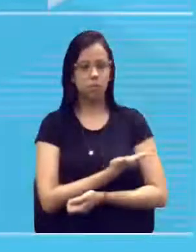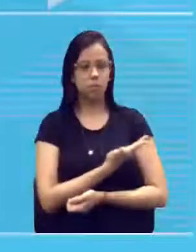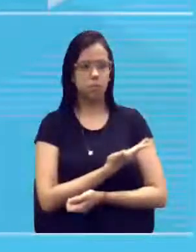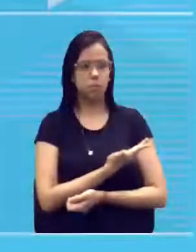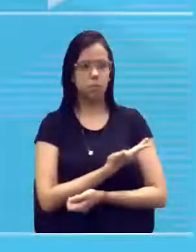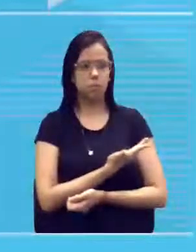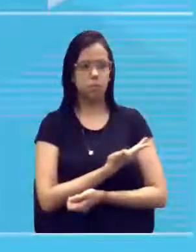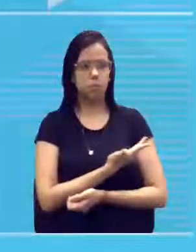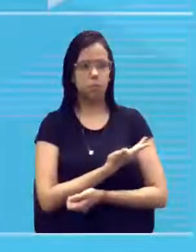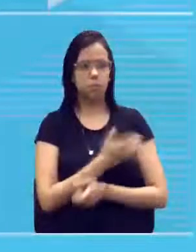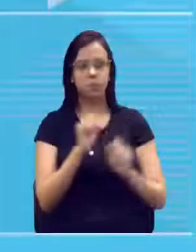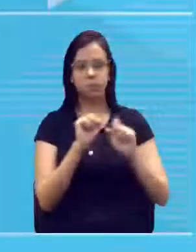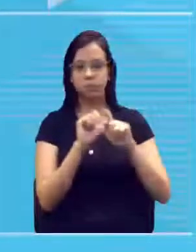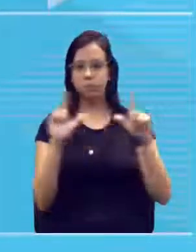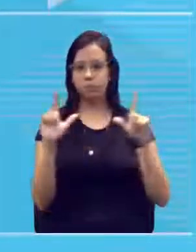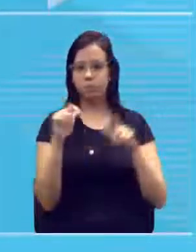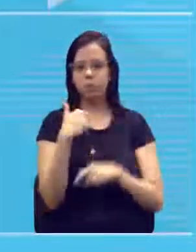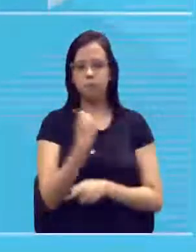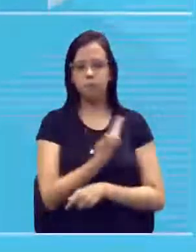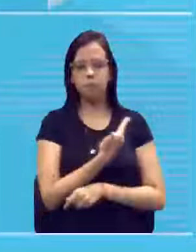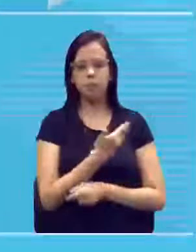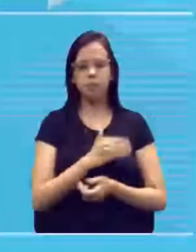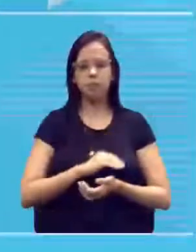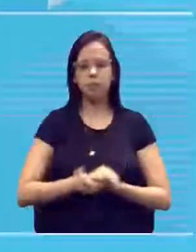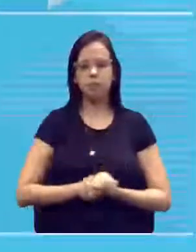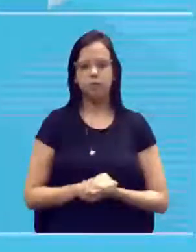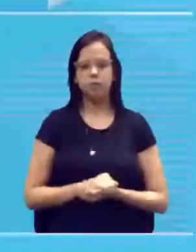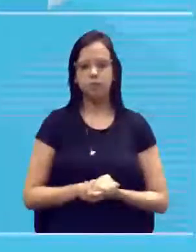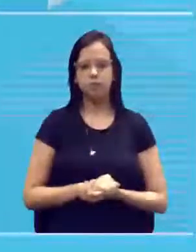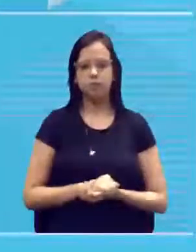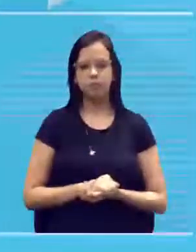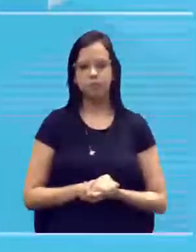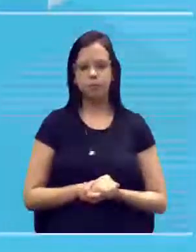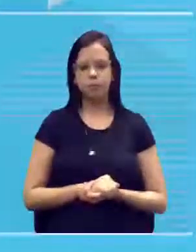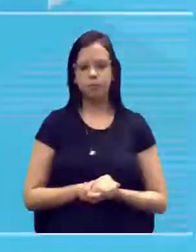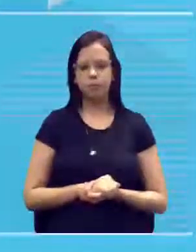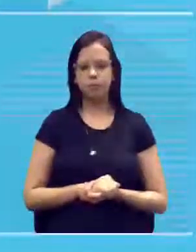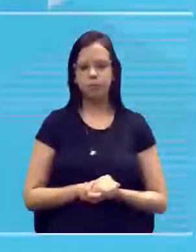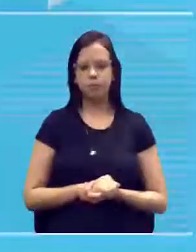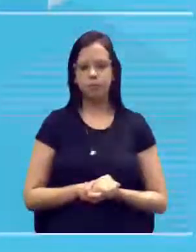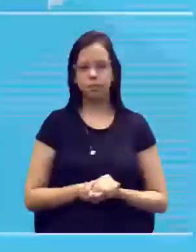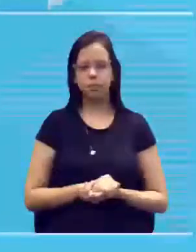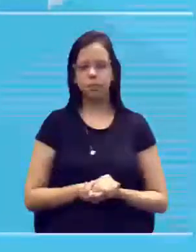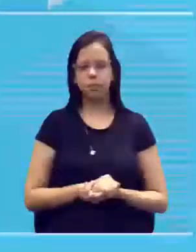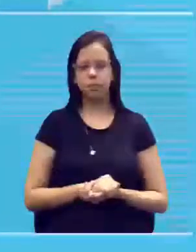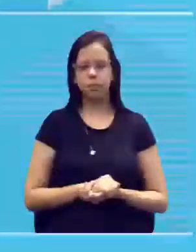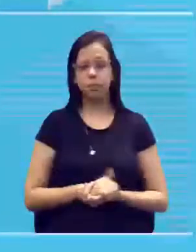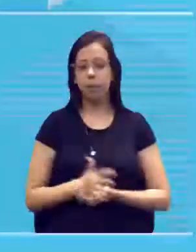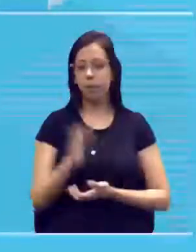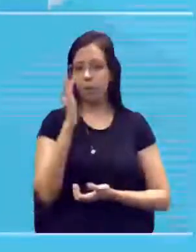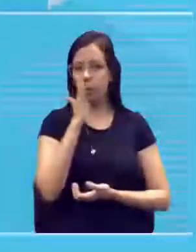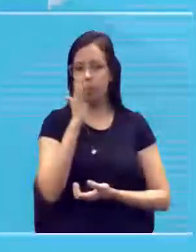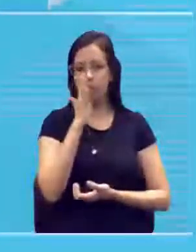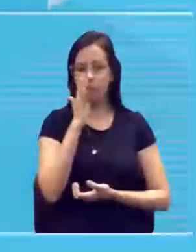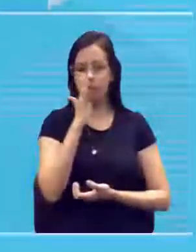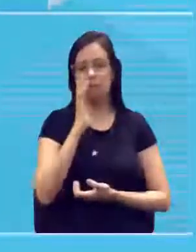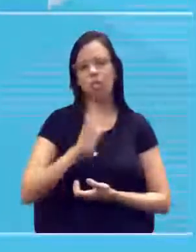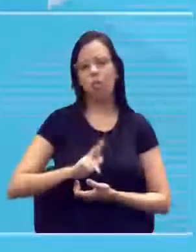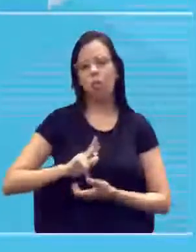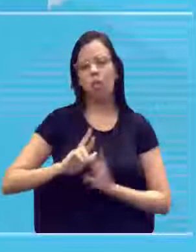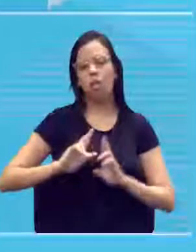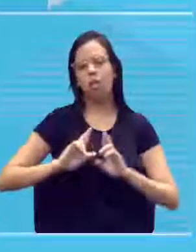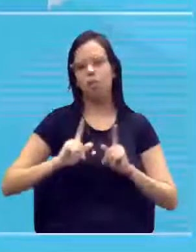um zoom aqui nesse cladograma, só para a gente entender, ó. Observe que ele não é tão diferente assim